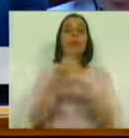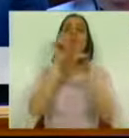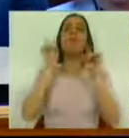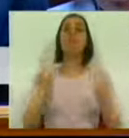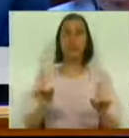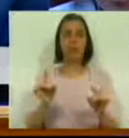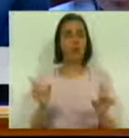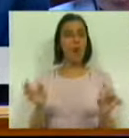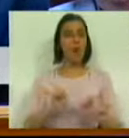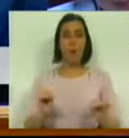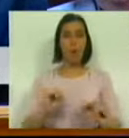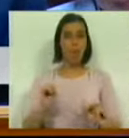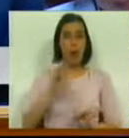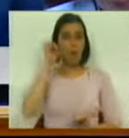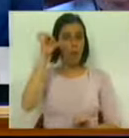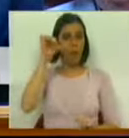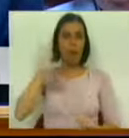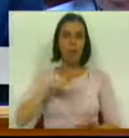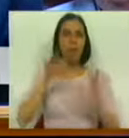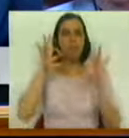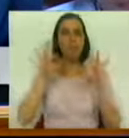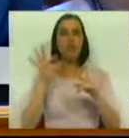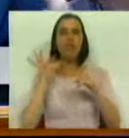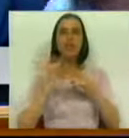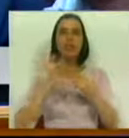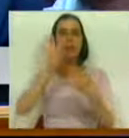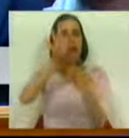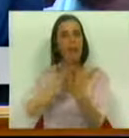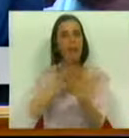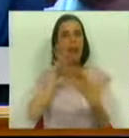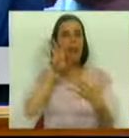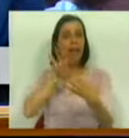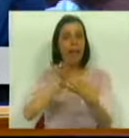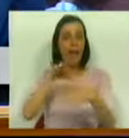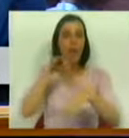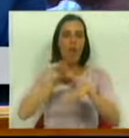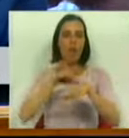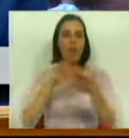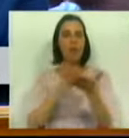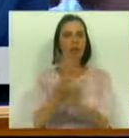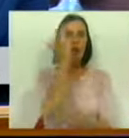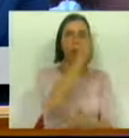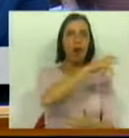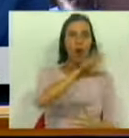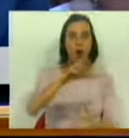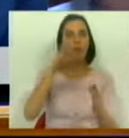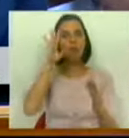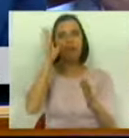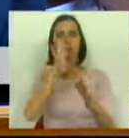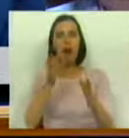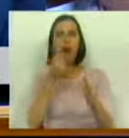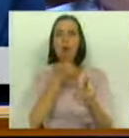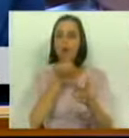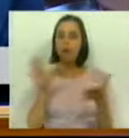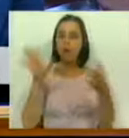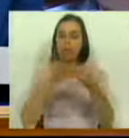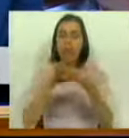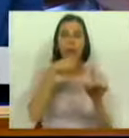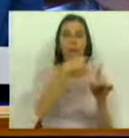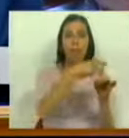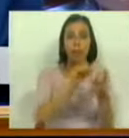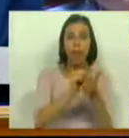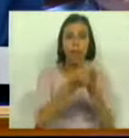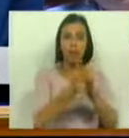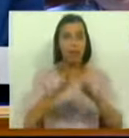não há ainda em Portugal uma tabela específica para a doença crónica, onde se considere a adaptação dos benefícios